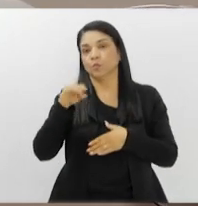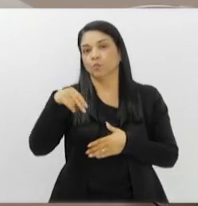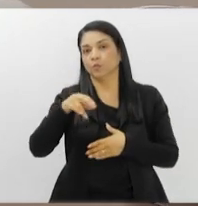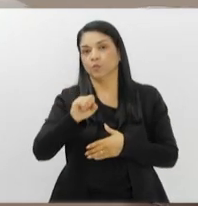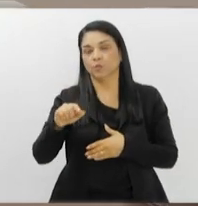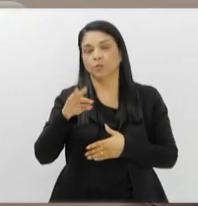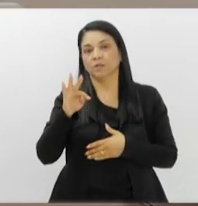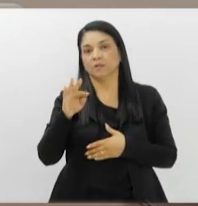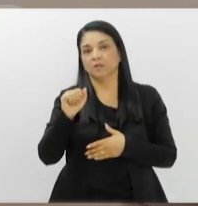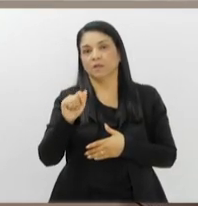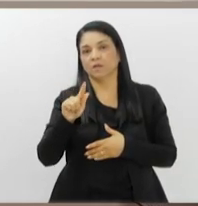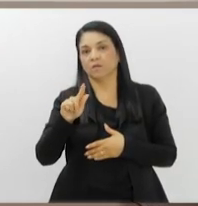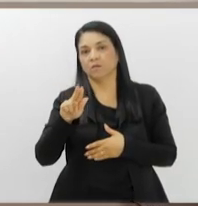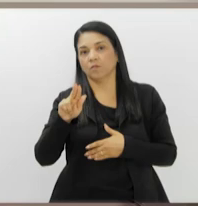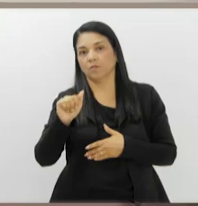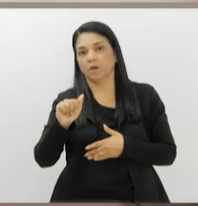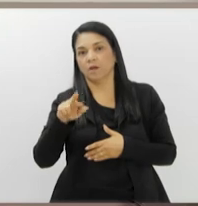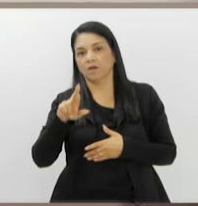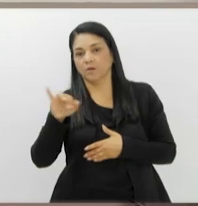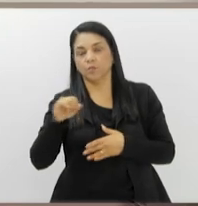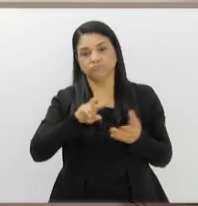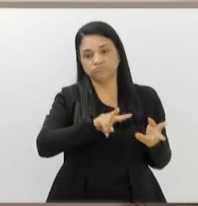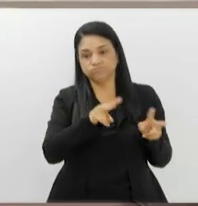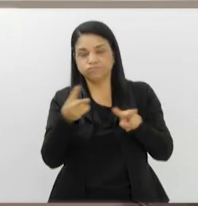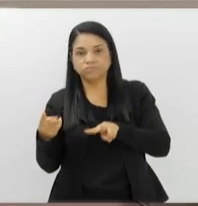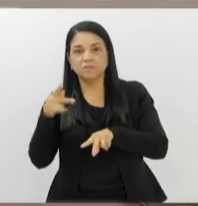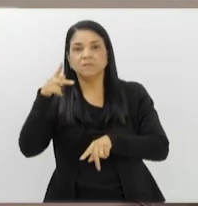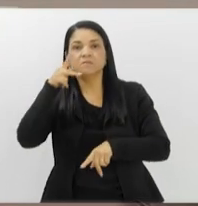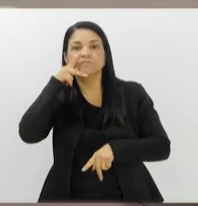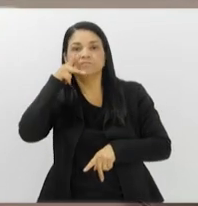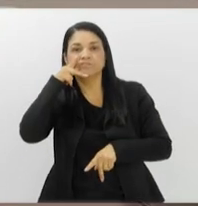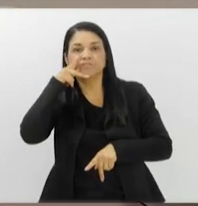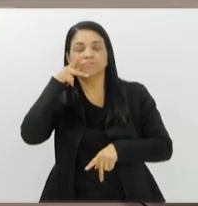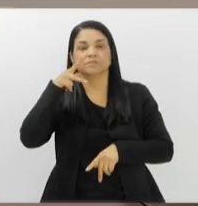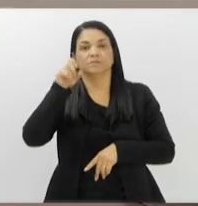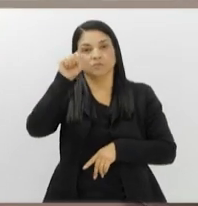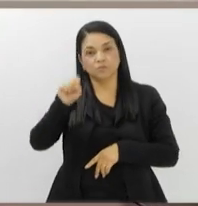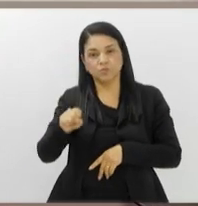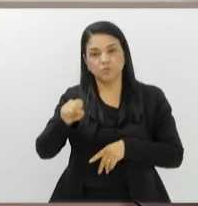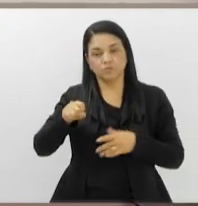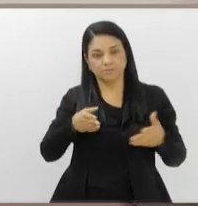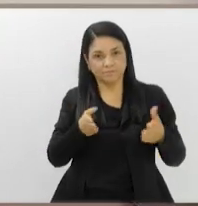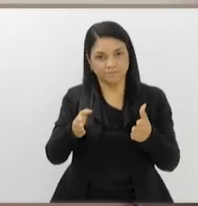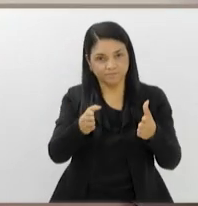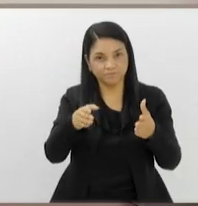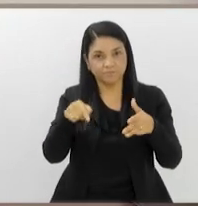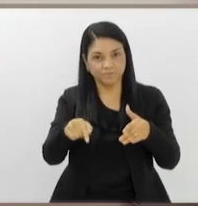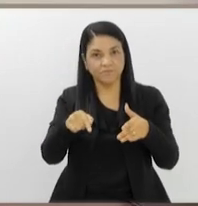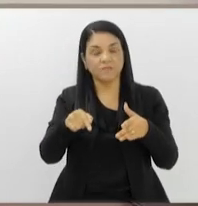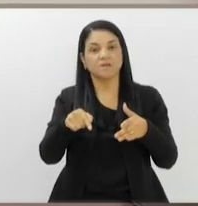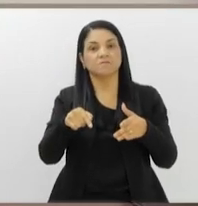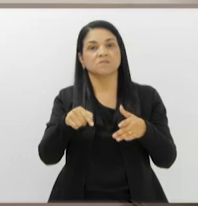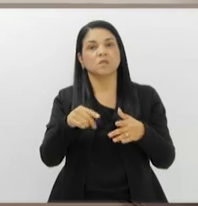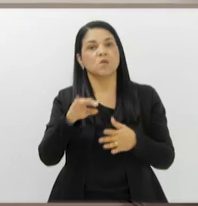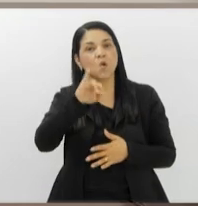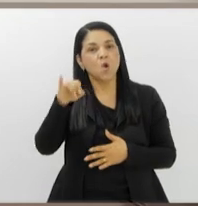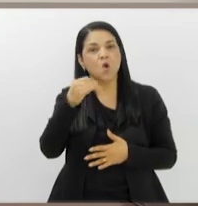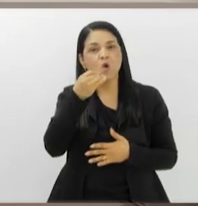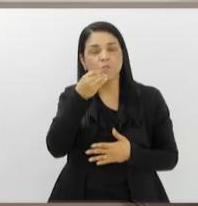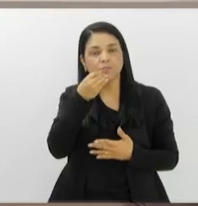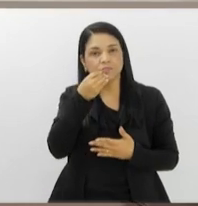Taquariu, que é uma transposição do Paraíba do Sul, que é a maior fonte de água da nossa região, gerando não só